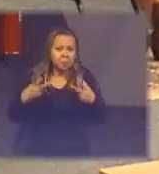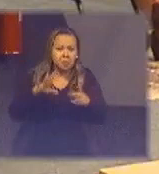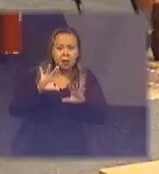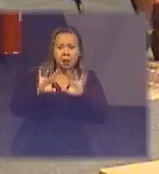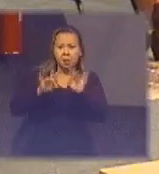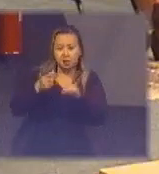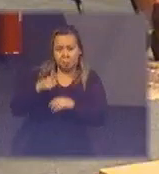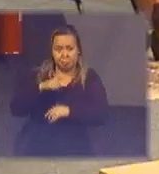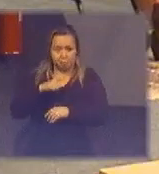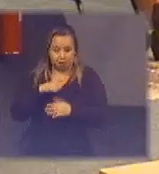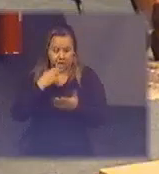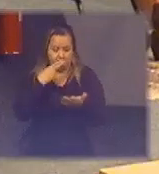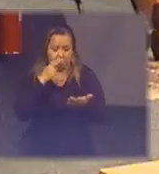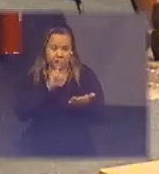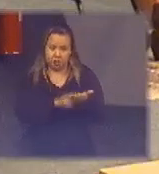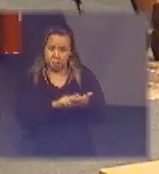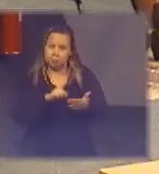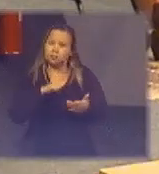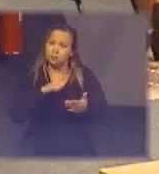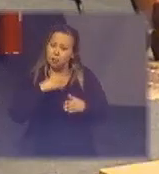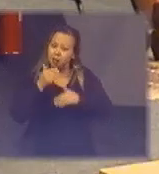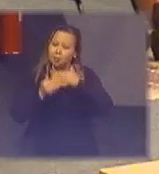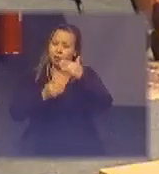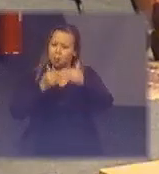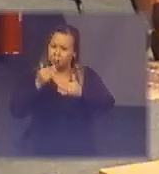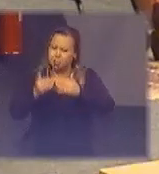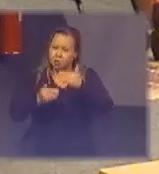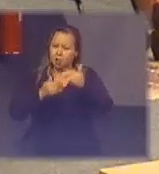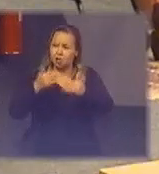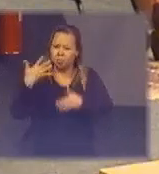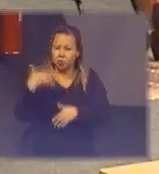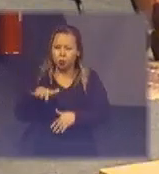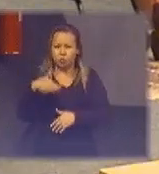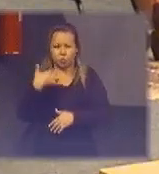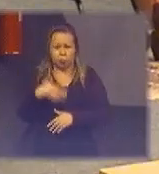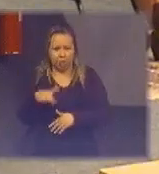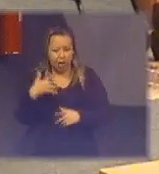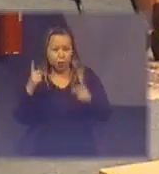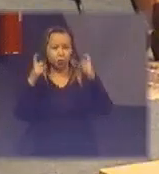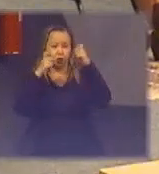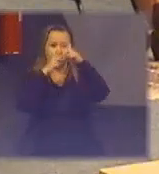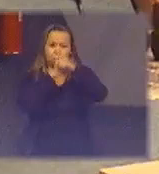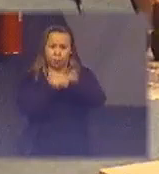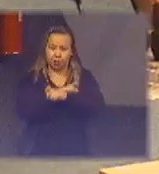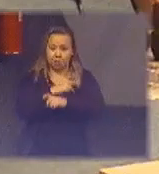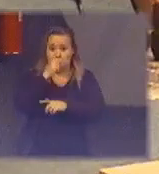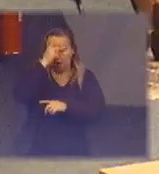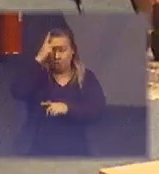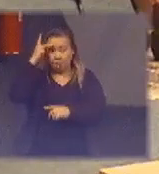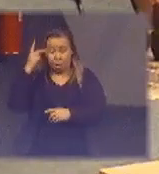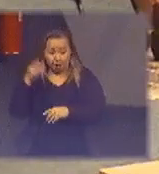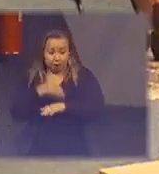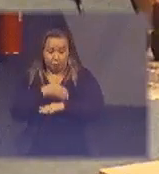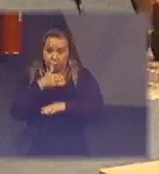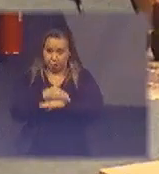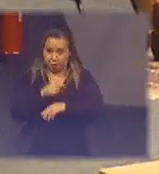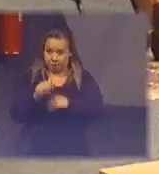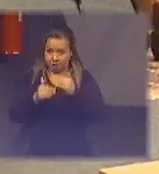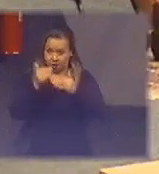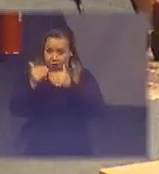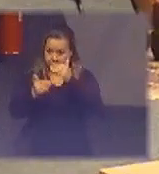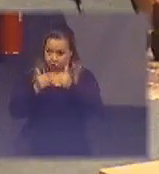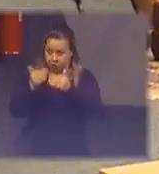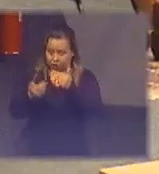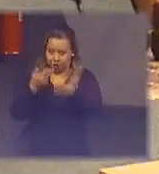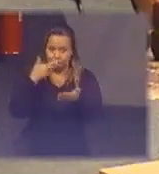o selo você vai ter um processo às vezes bastante caro bastante difícil e só vai participar desse processo para obter